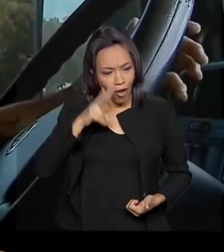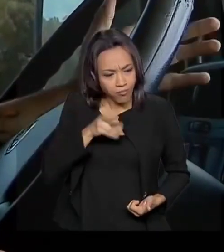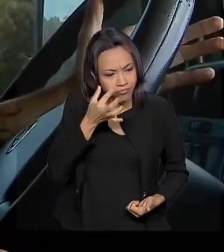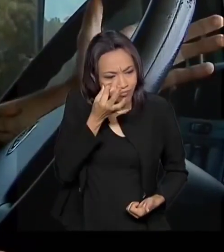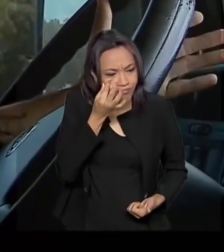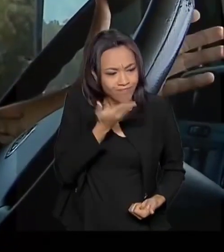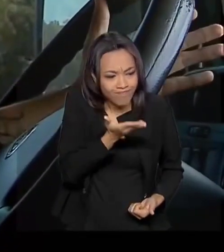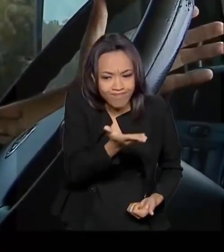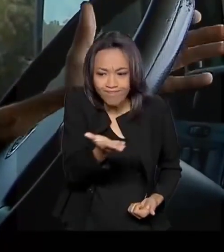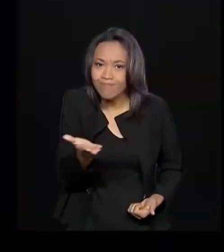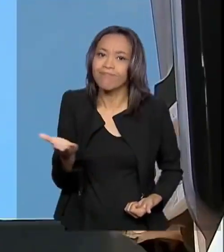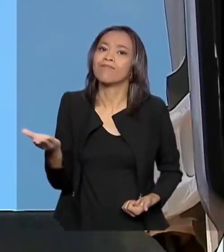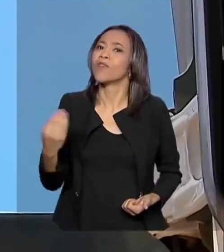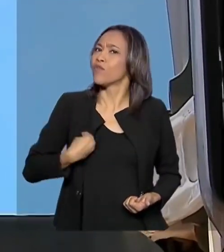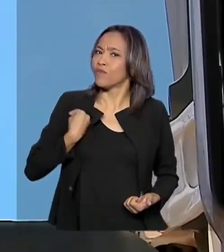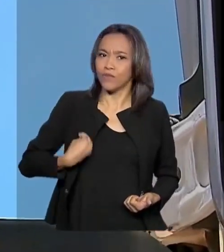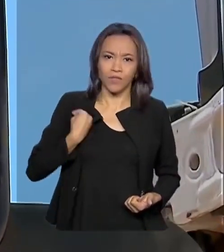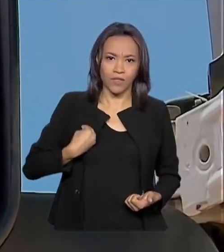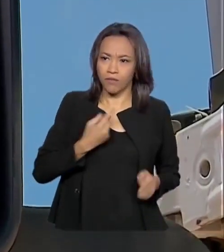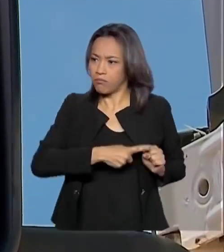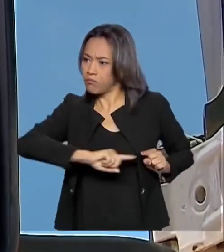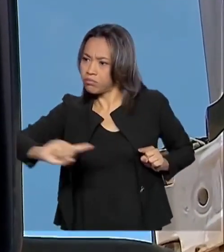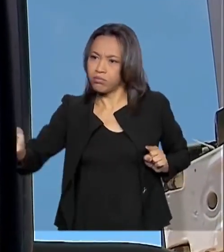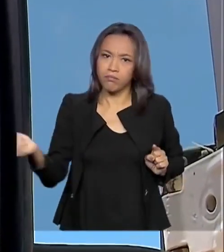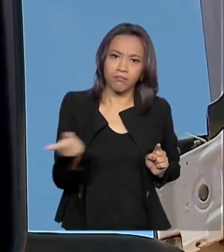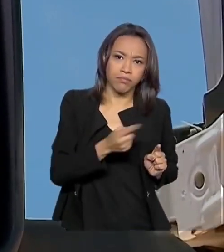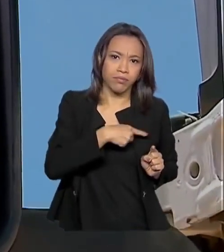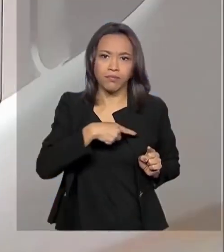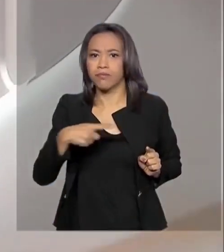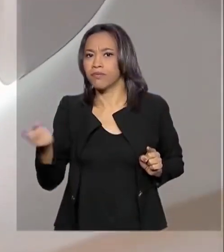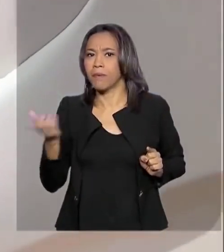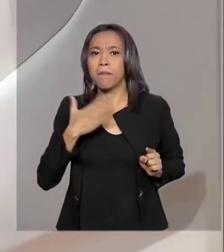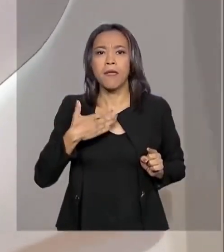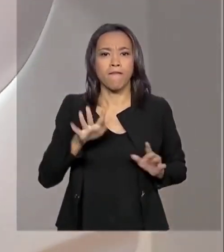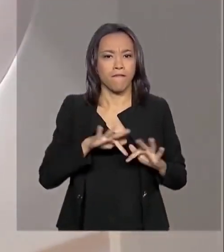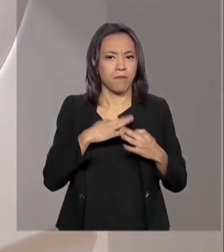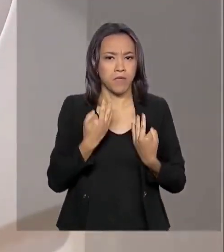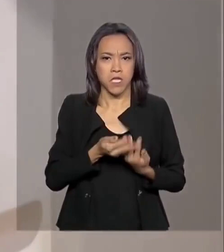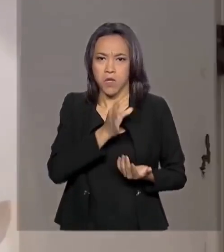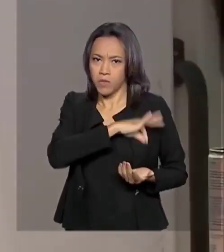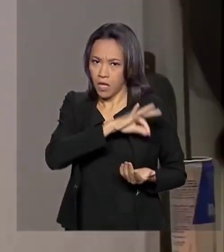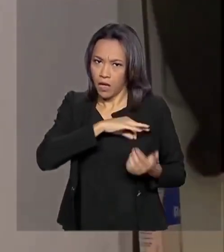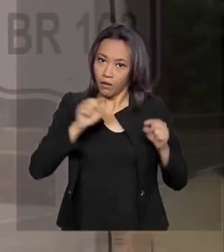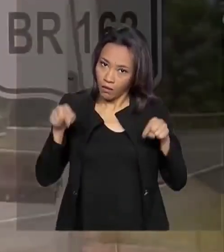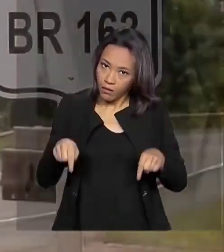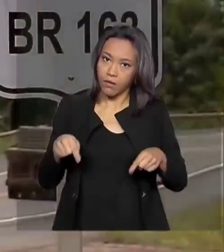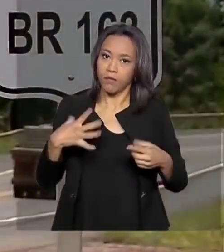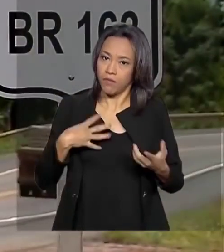vivo aqui do caminhão praticamente, sustento minha família, meu filho e minha esposa.